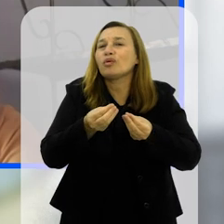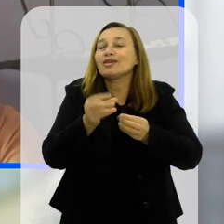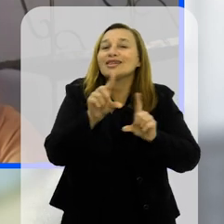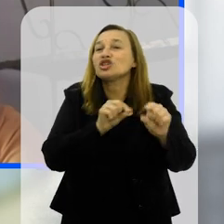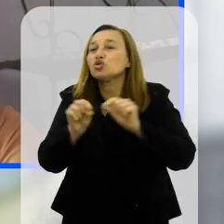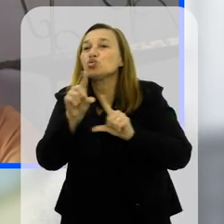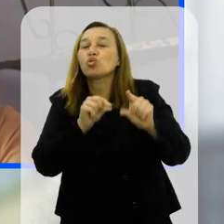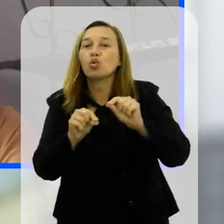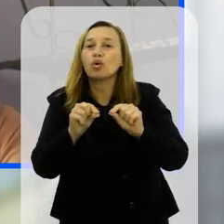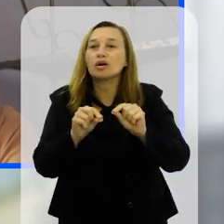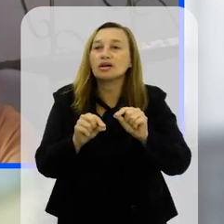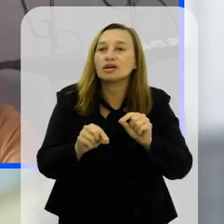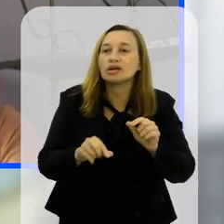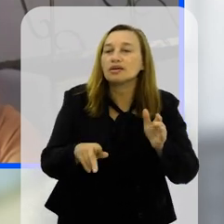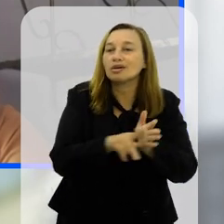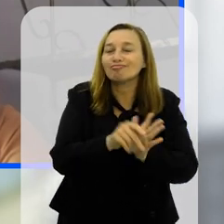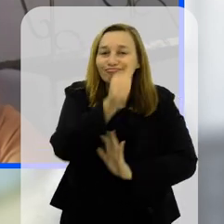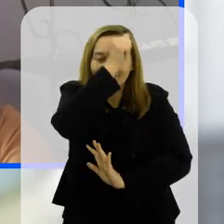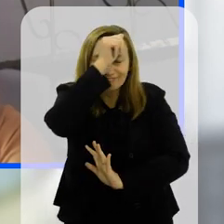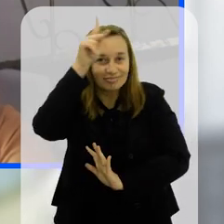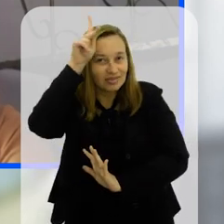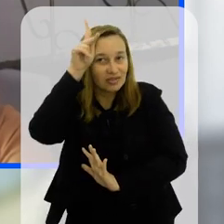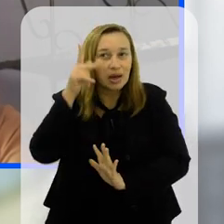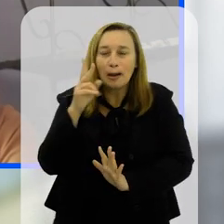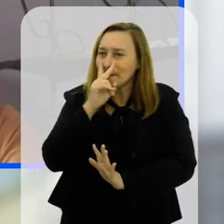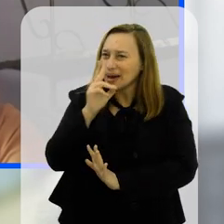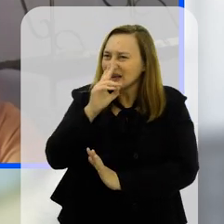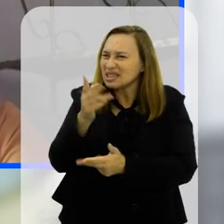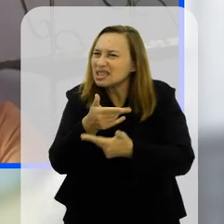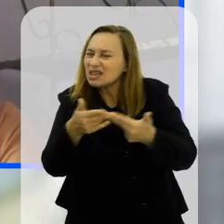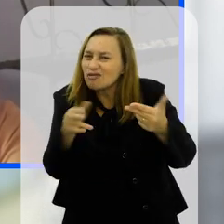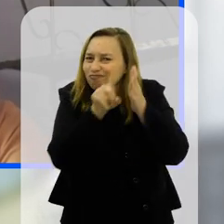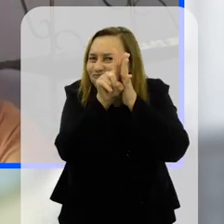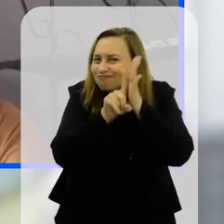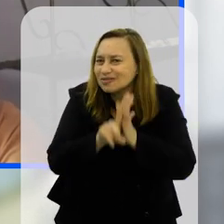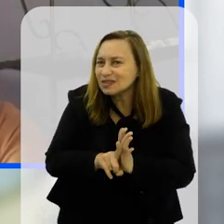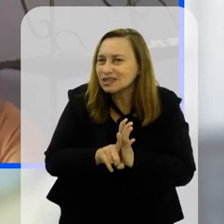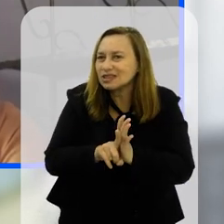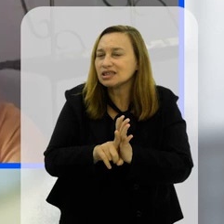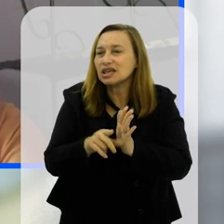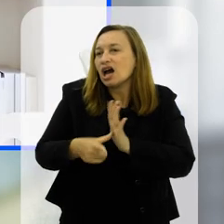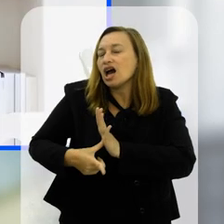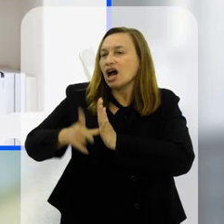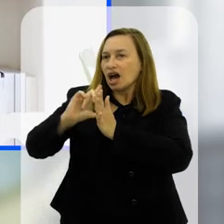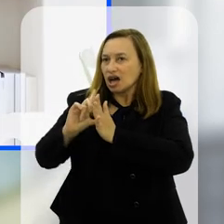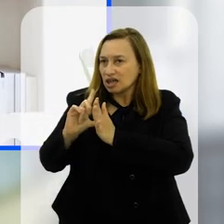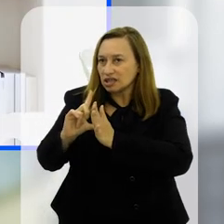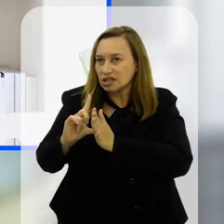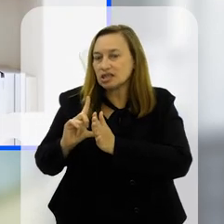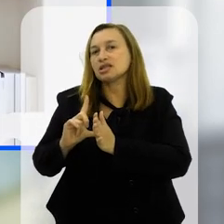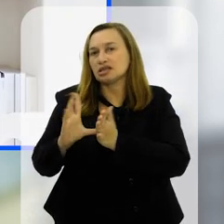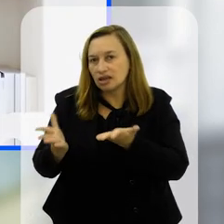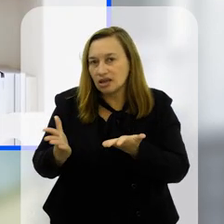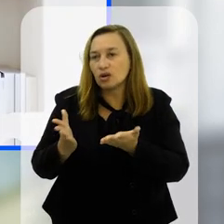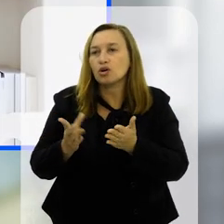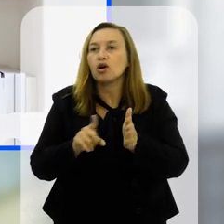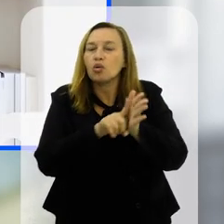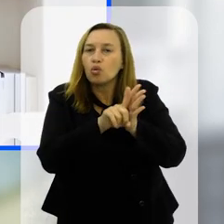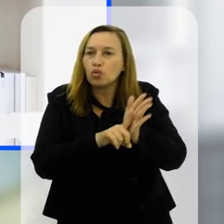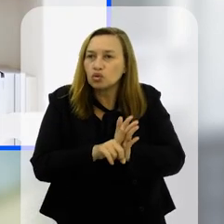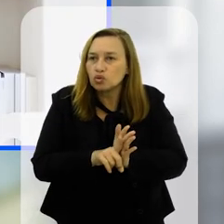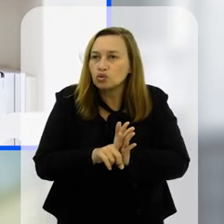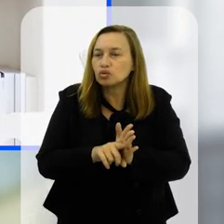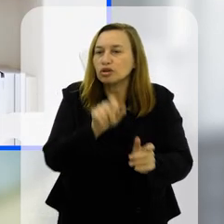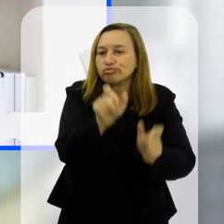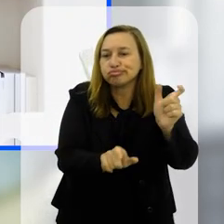tomada de decisão aí por parte da Prefeitura parece que várias pesquisas foram feitas antes, inclusive uma consulta